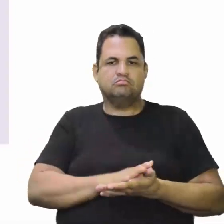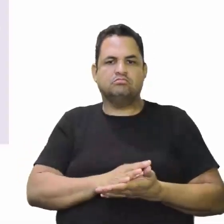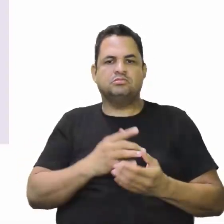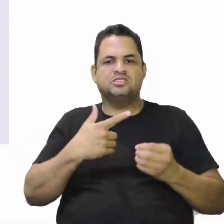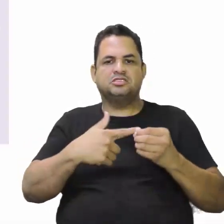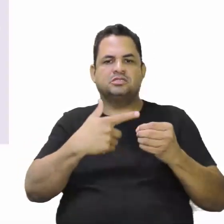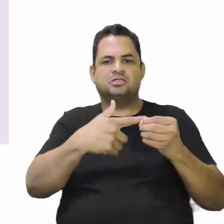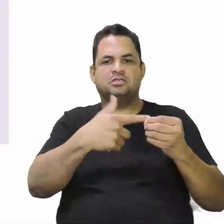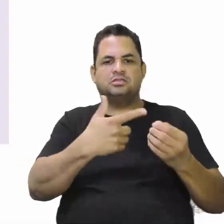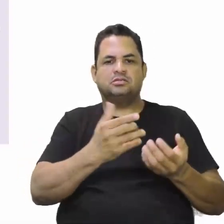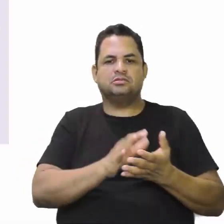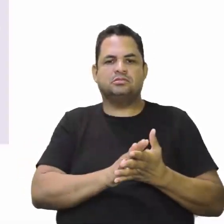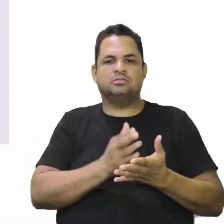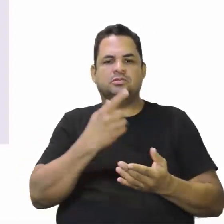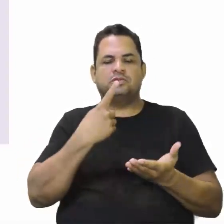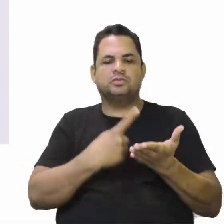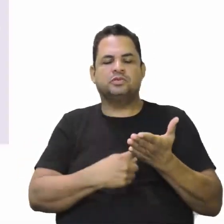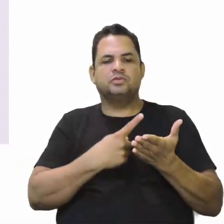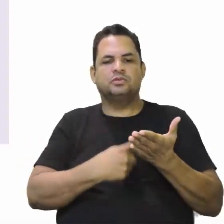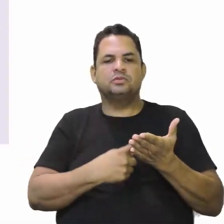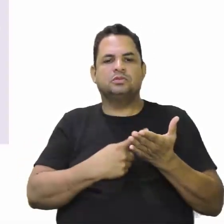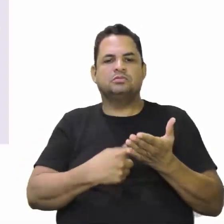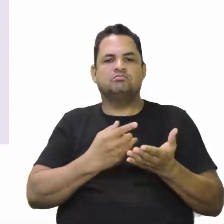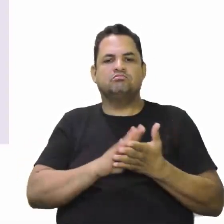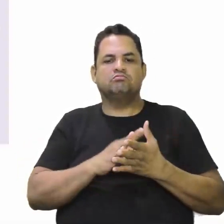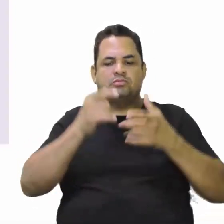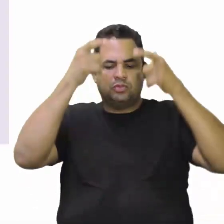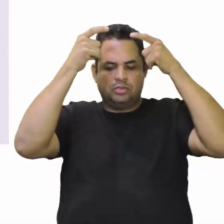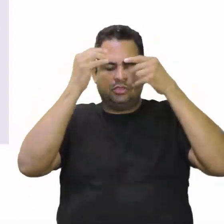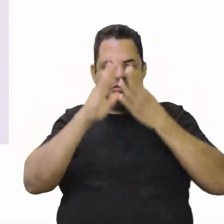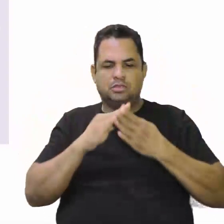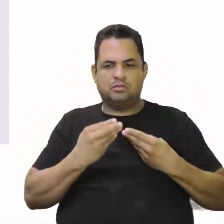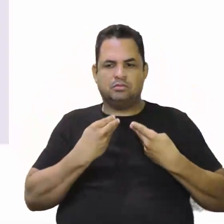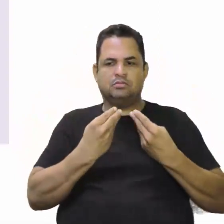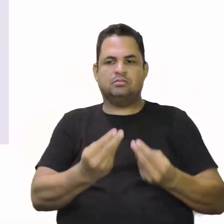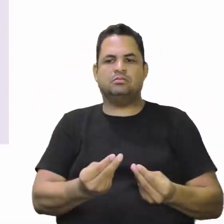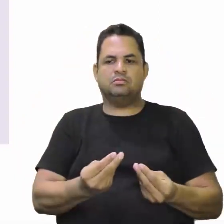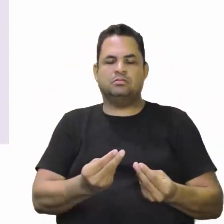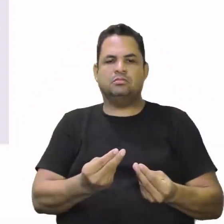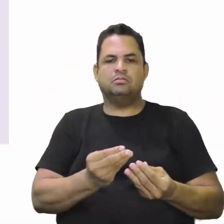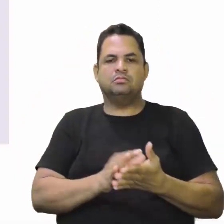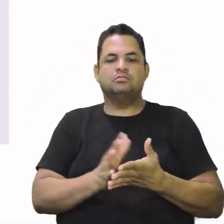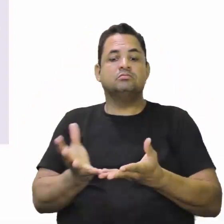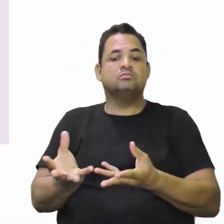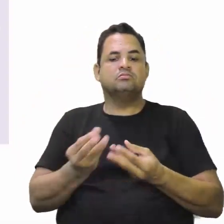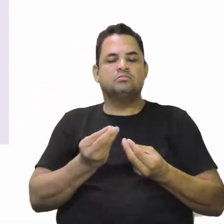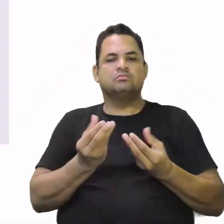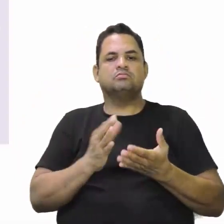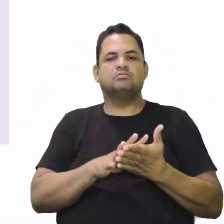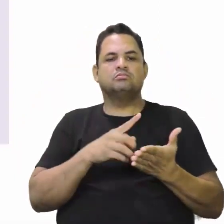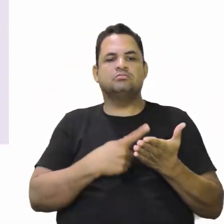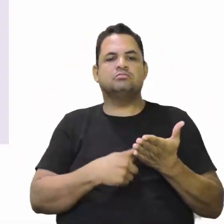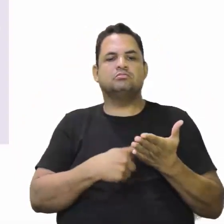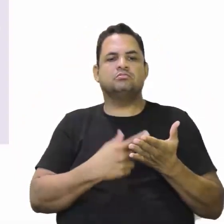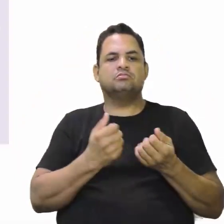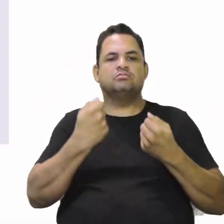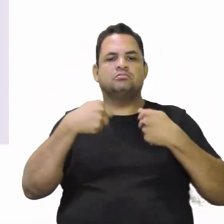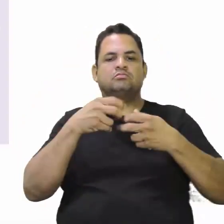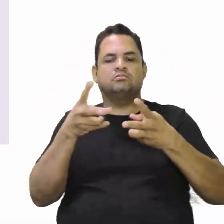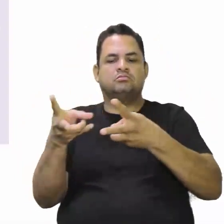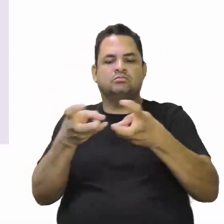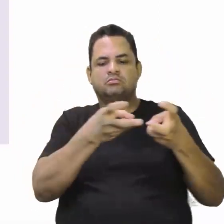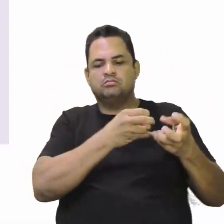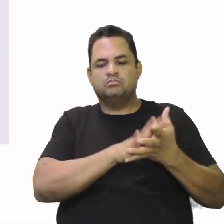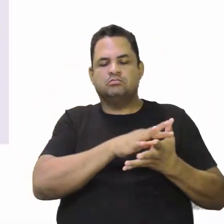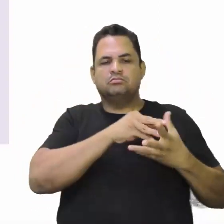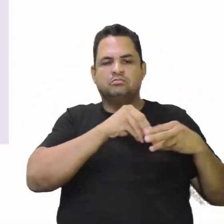Esses contratos que a coroa concedia. O cara pegava um contrato desse. Então, ele poderia explorar a terra.